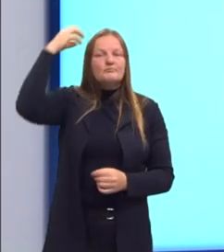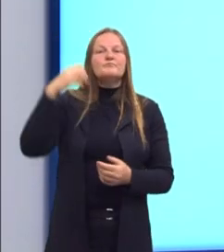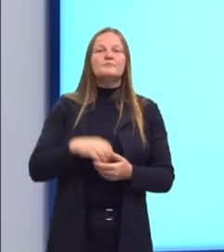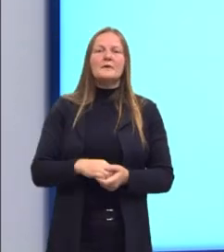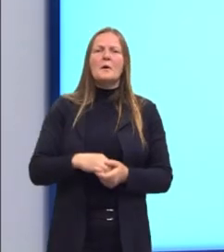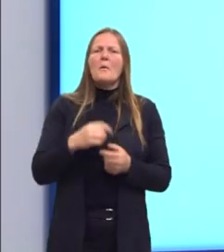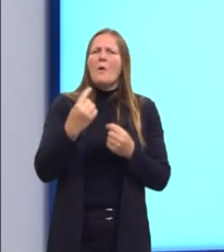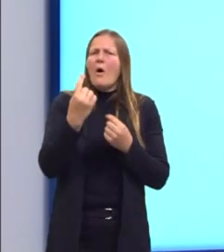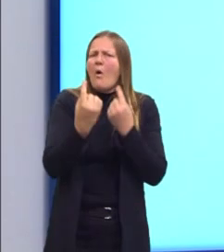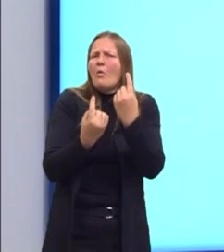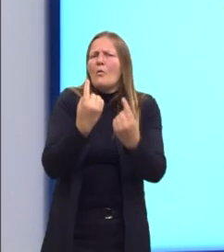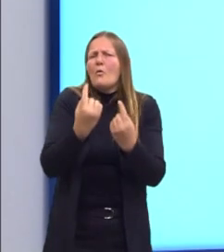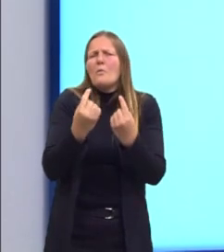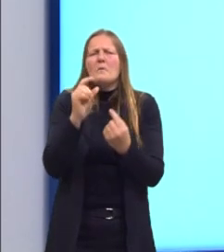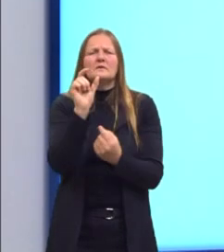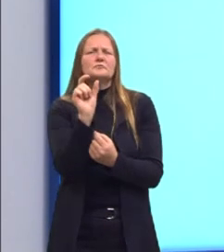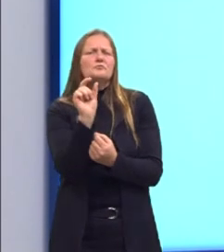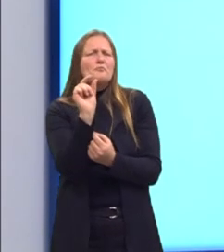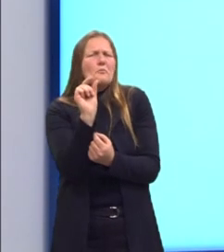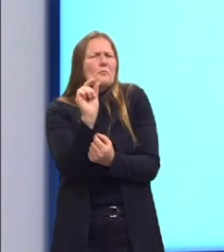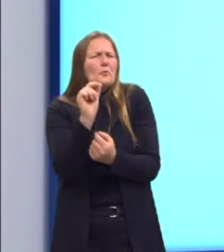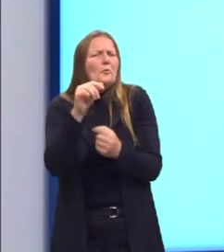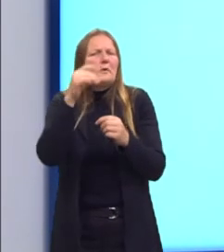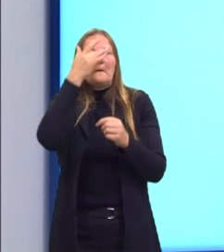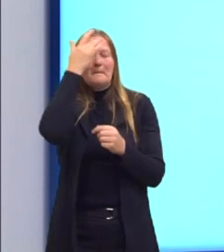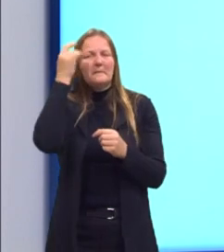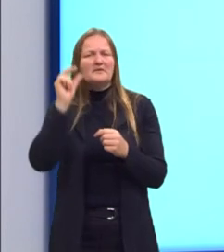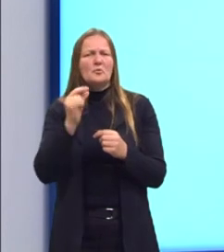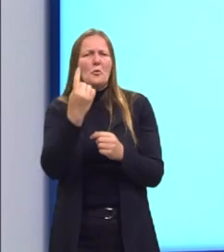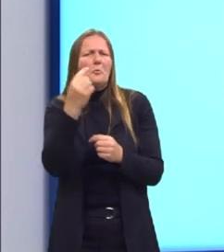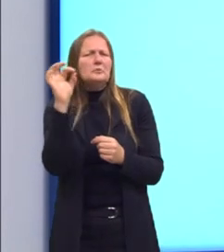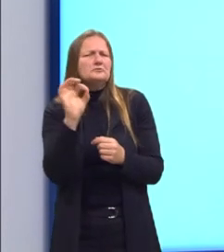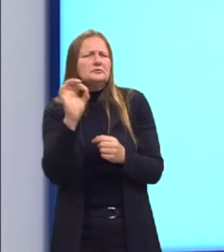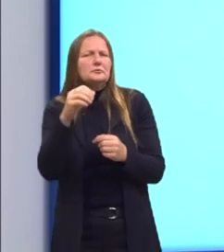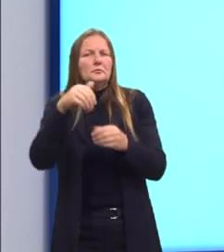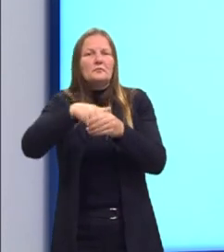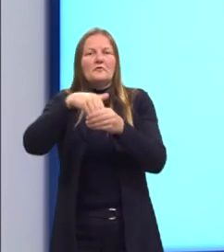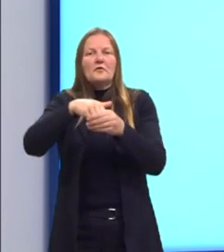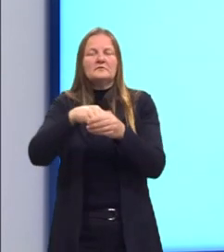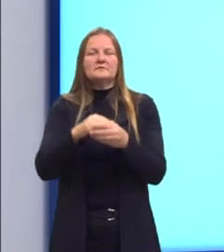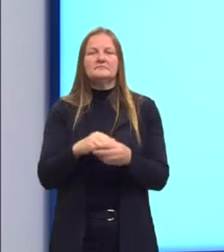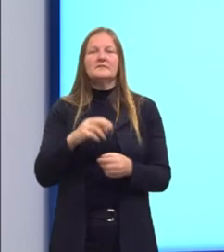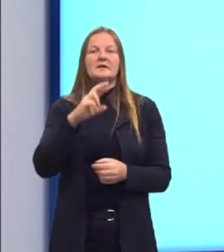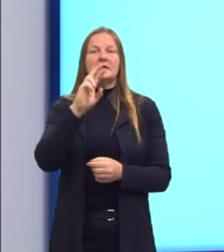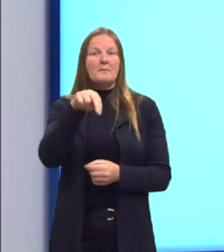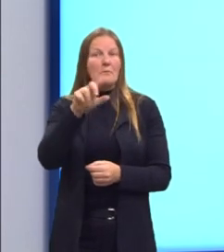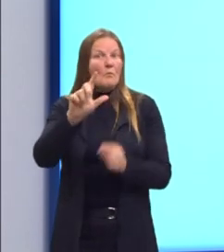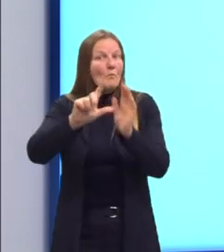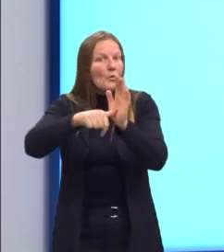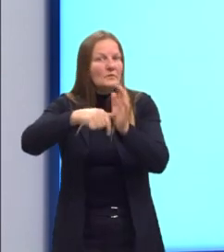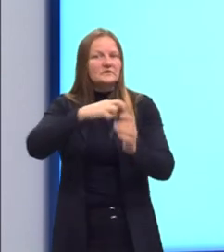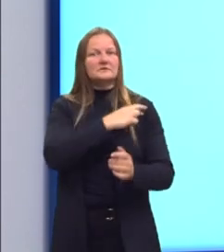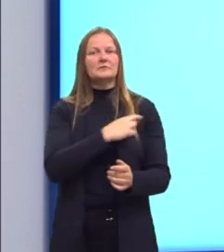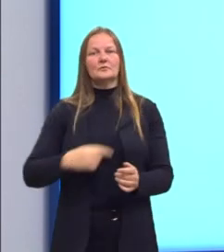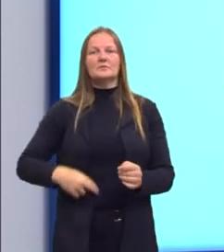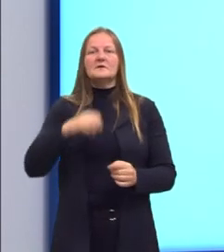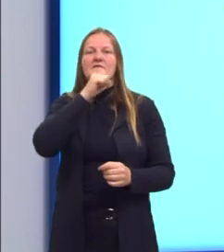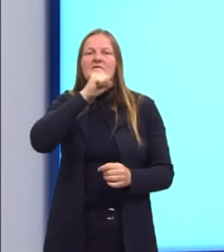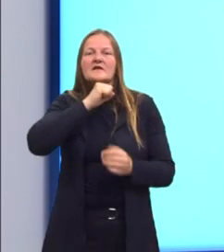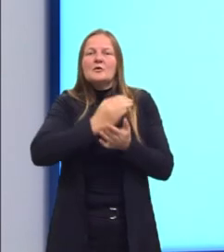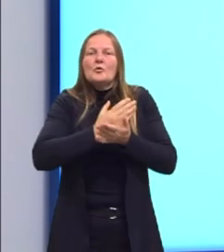pouquíssimas pessoas votavam, cerca de 1% da população. Daí, na república velha, bem no início,